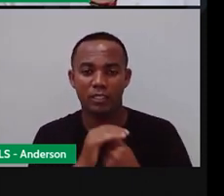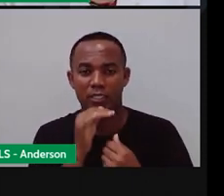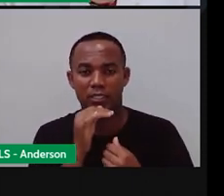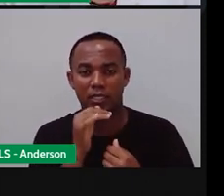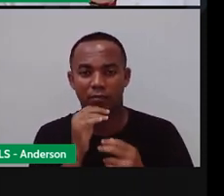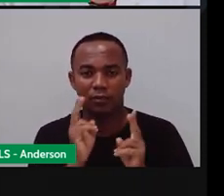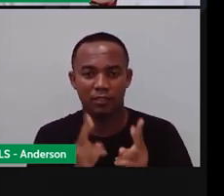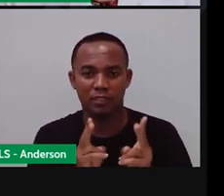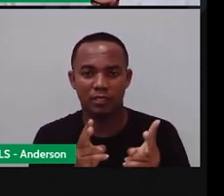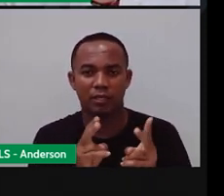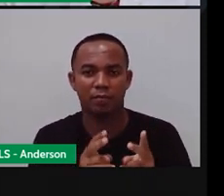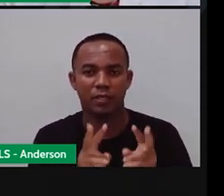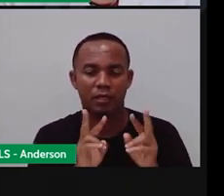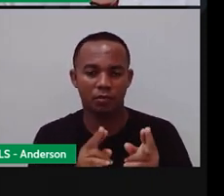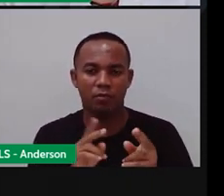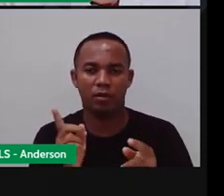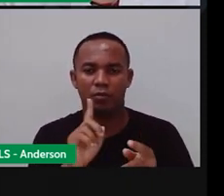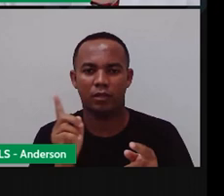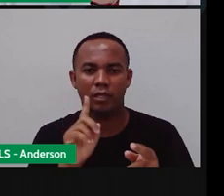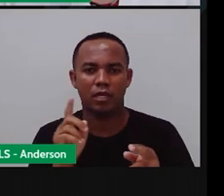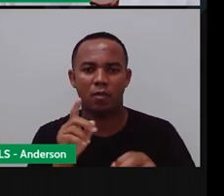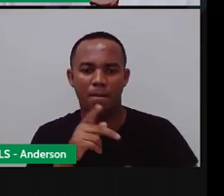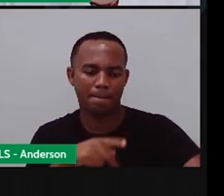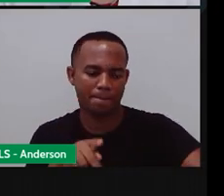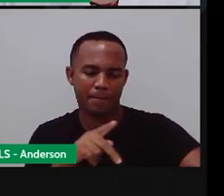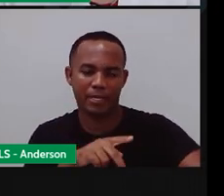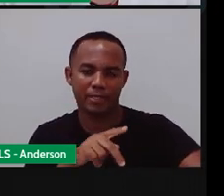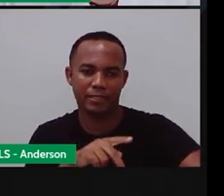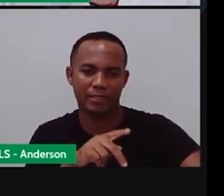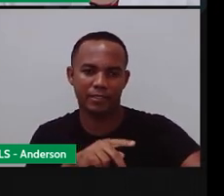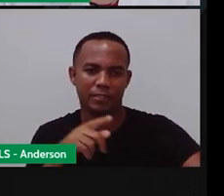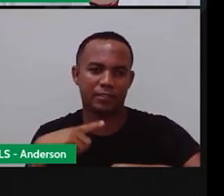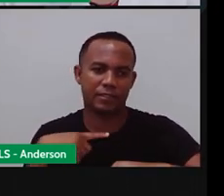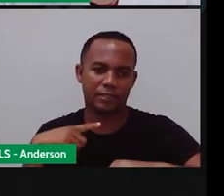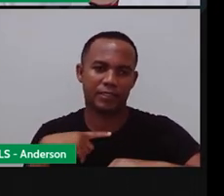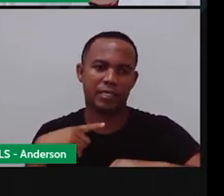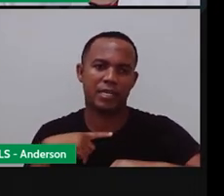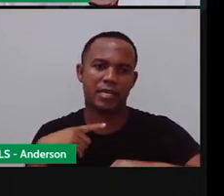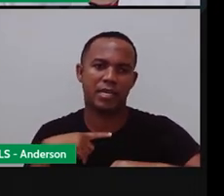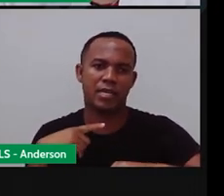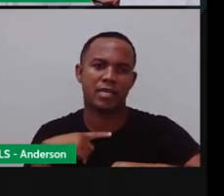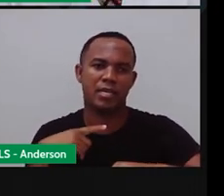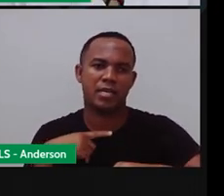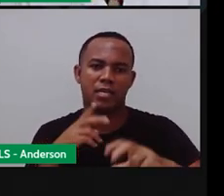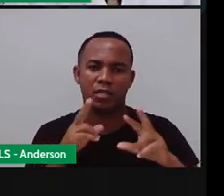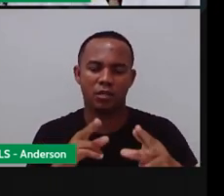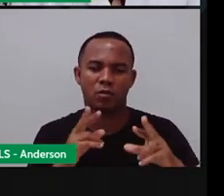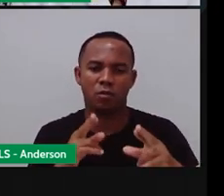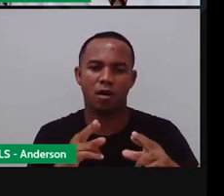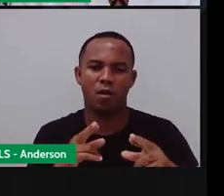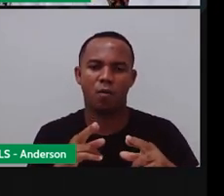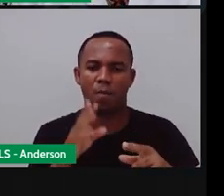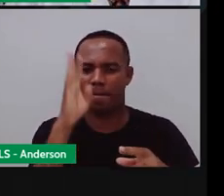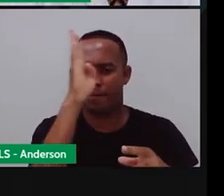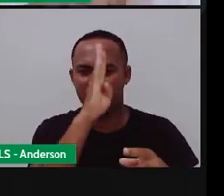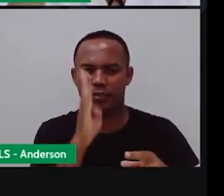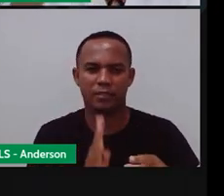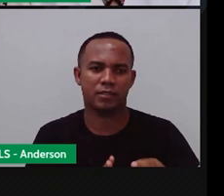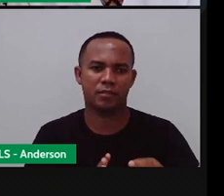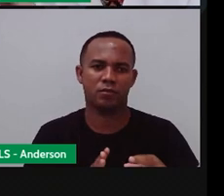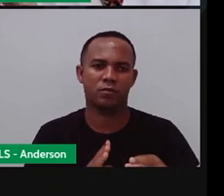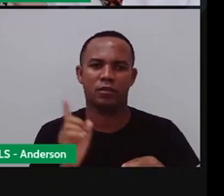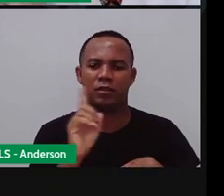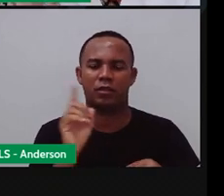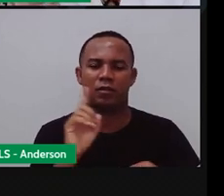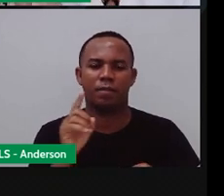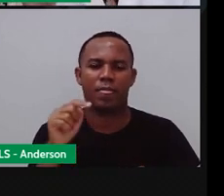prática pois alguns países não possuem as estações bem definidas como o Brasil Aqui no Brasil a gente se fala muito